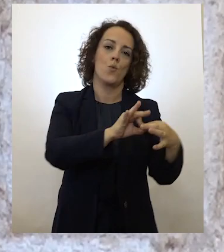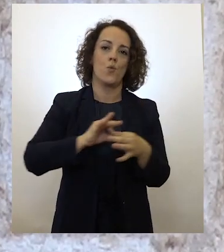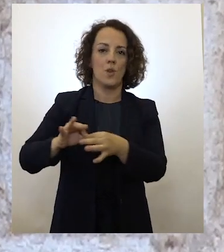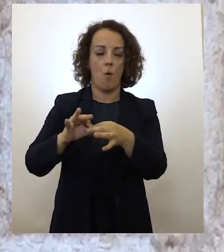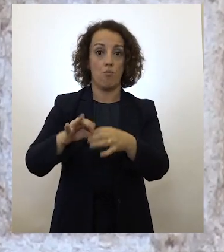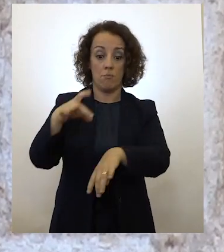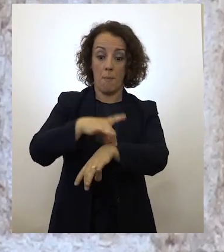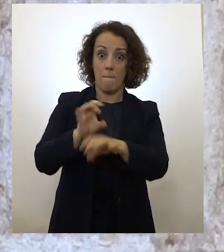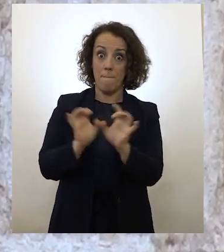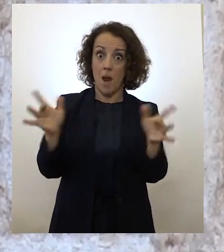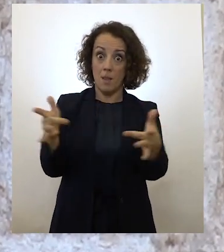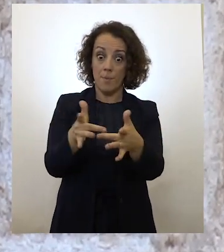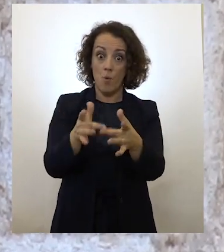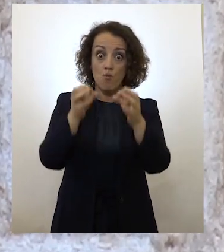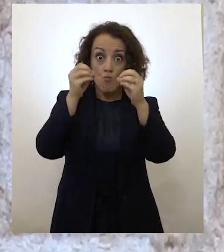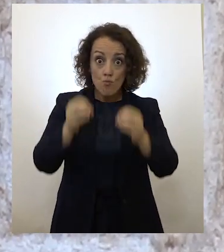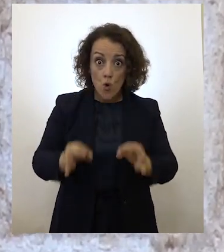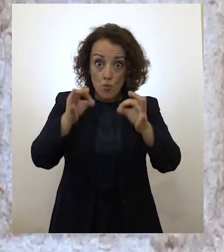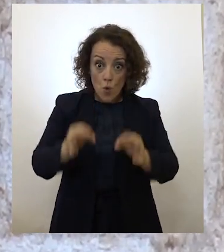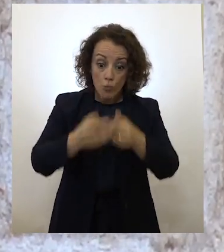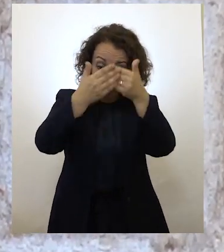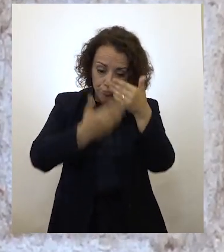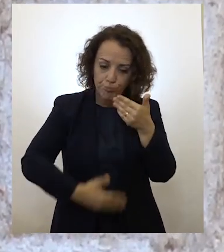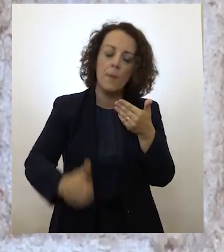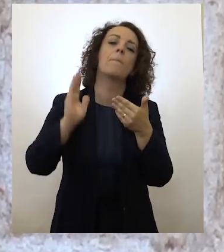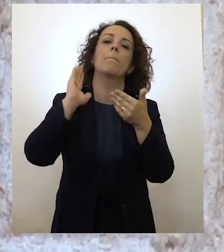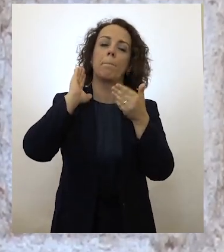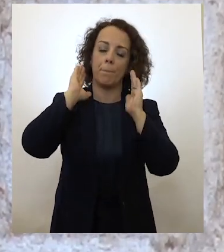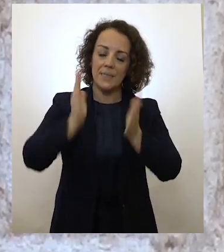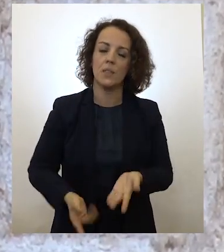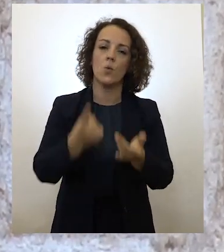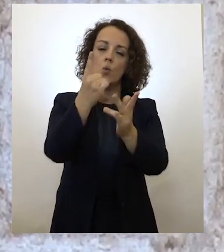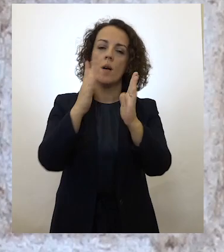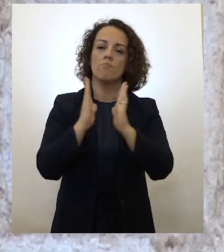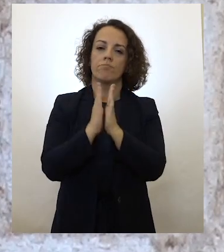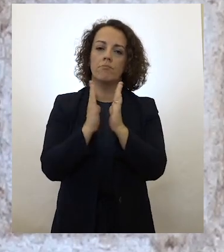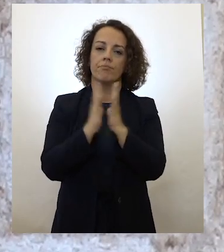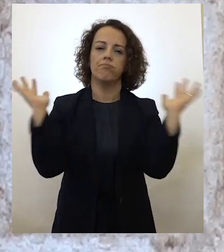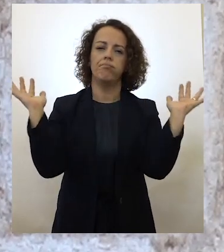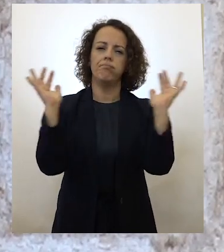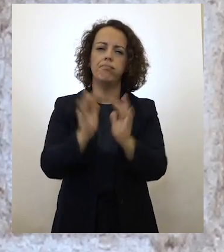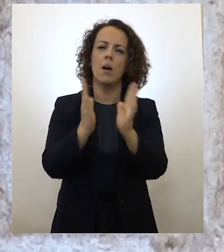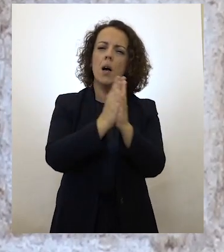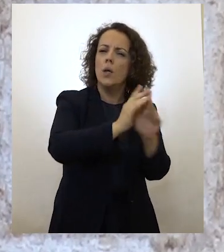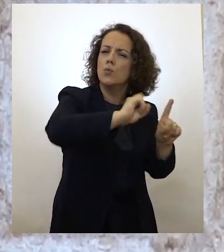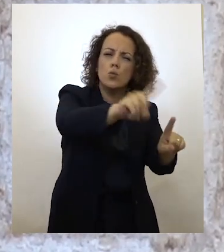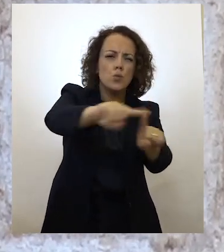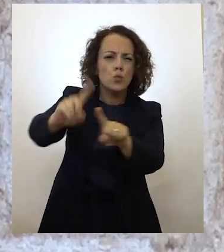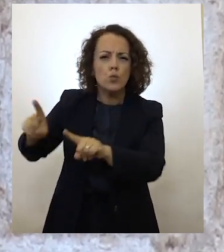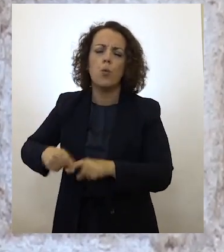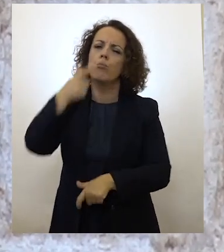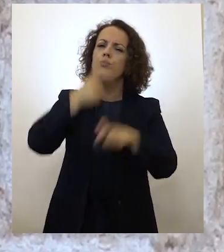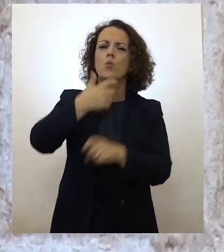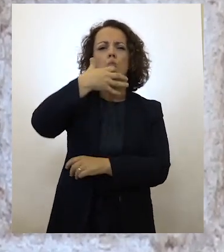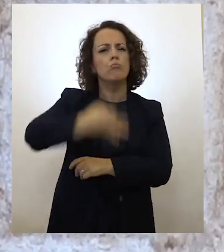após a pandemia, em cerimónia ecuménica de crentes de várias crenças e de não